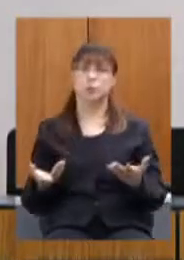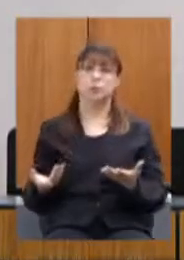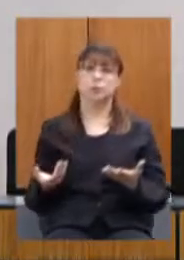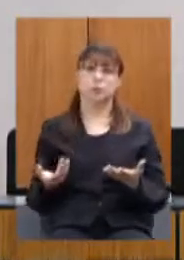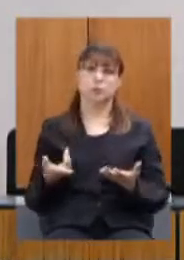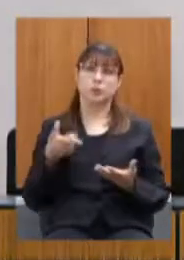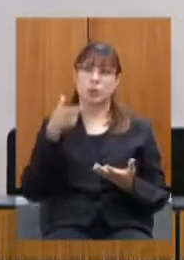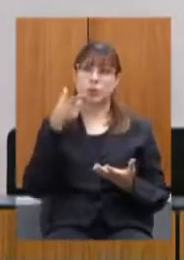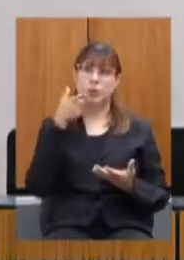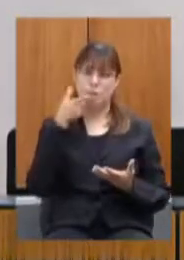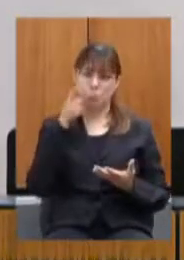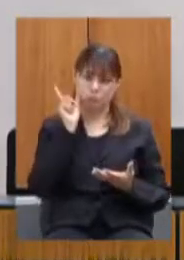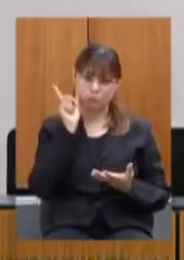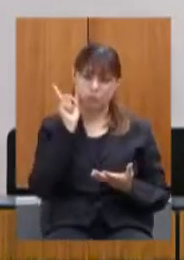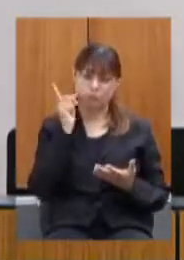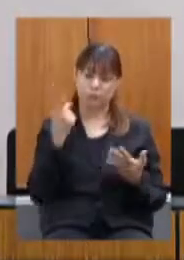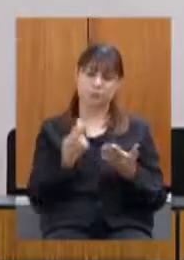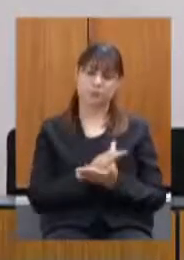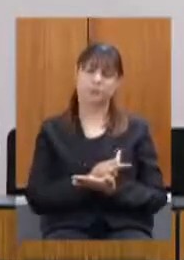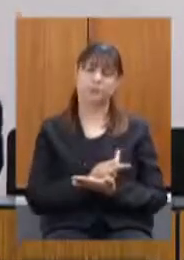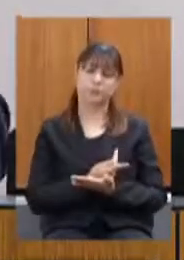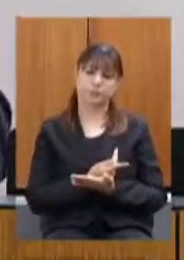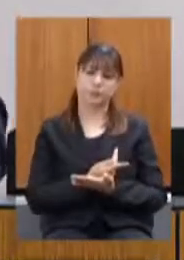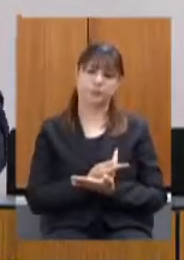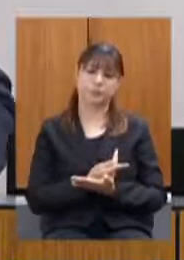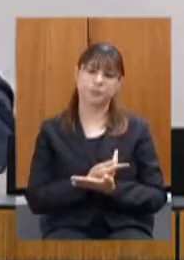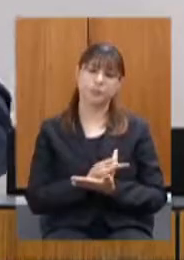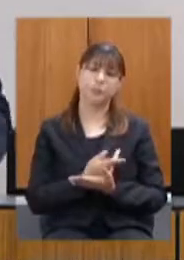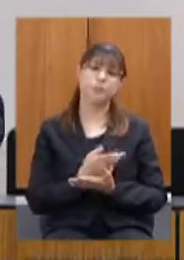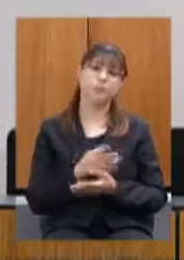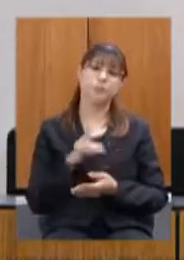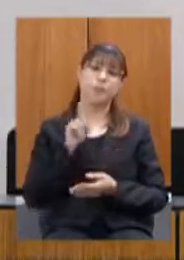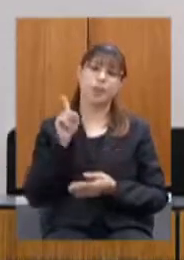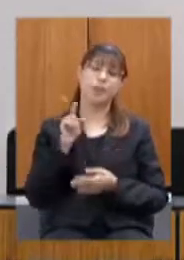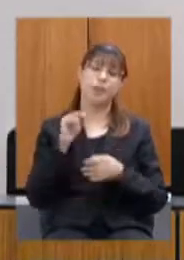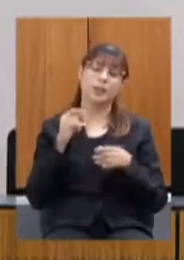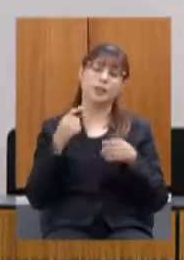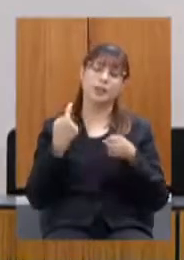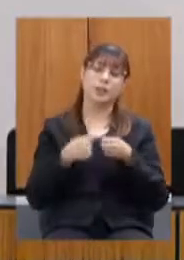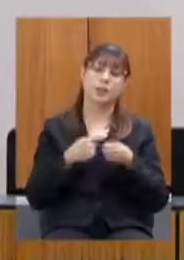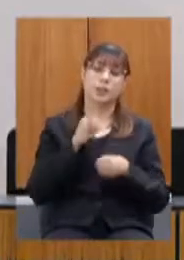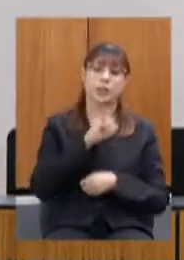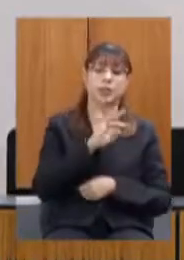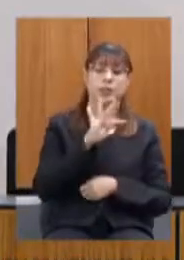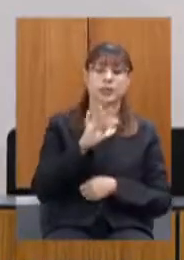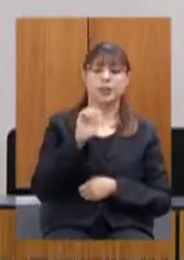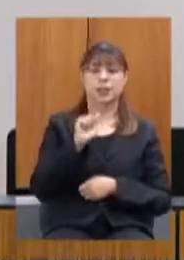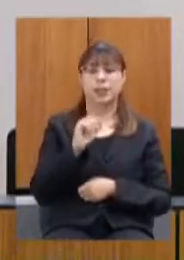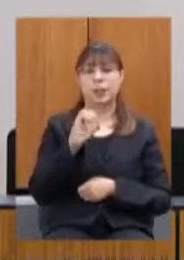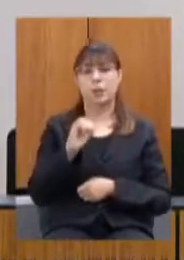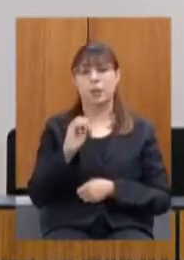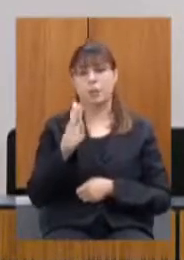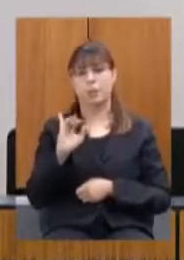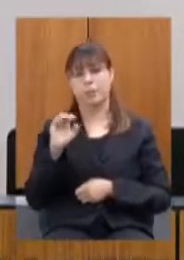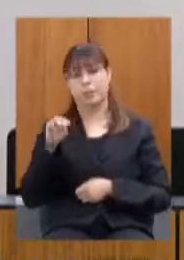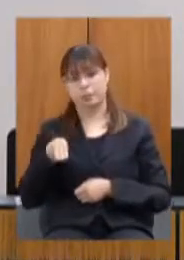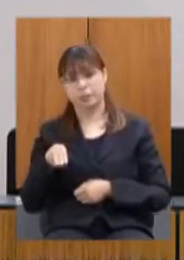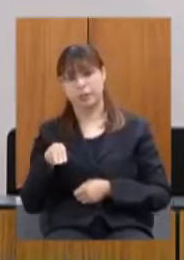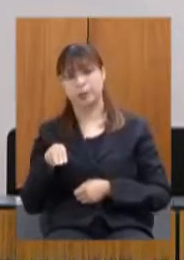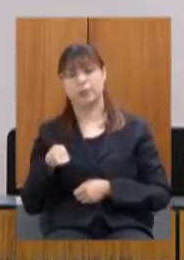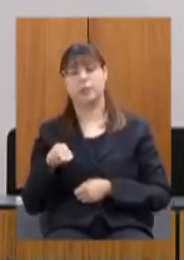ontem mesmo vivemos uma manifestação popular na cidade de Itaubim onde as pessoas cobravam